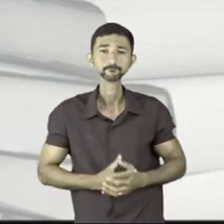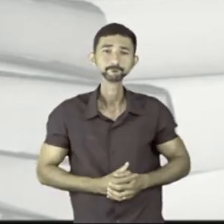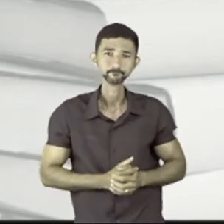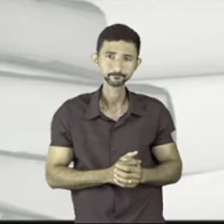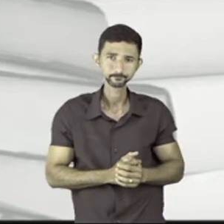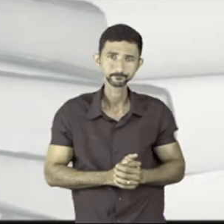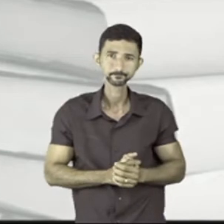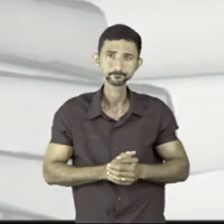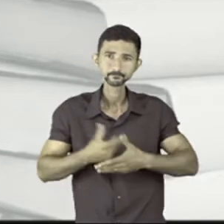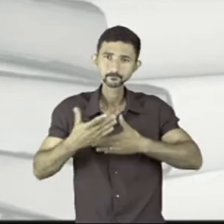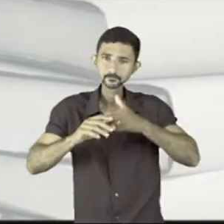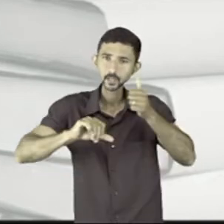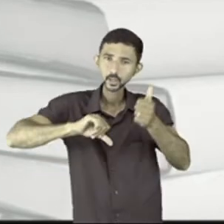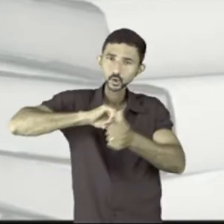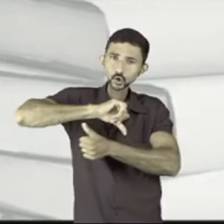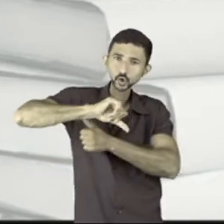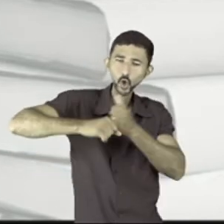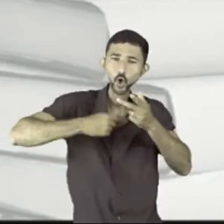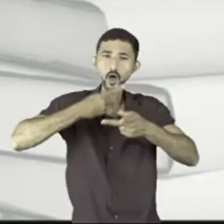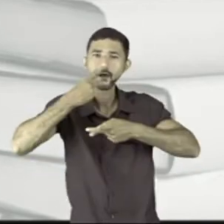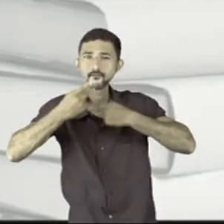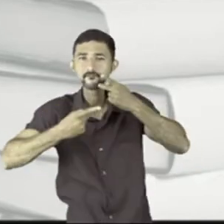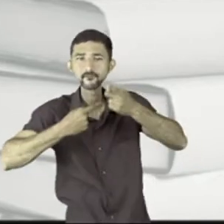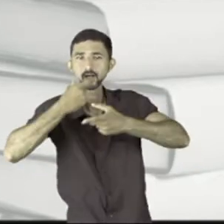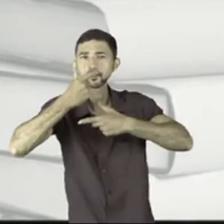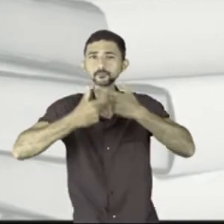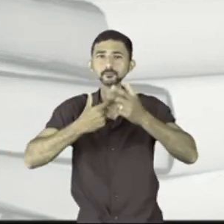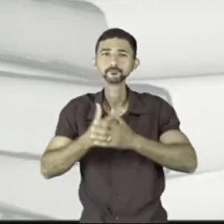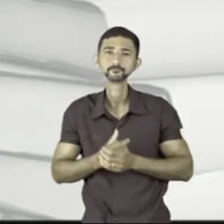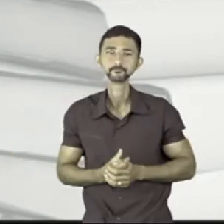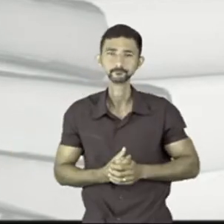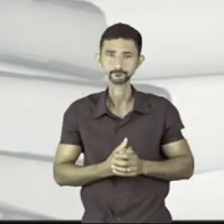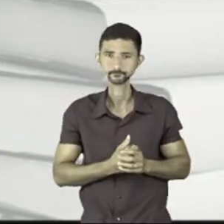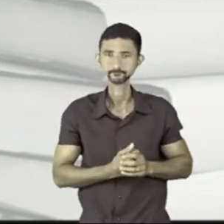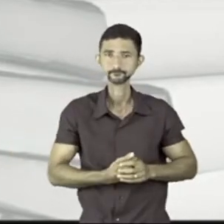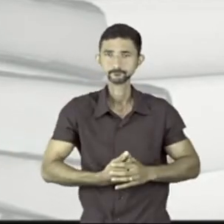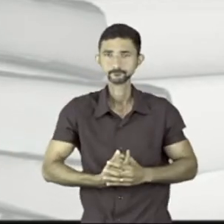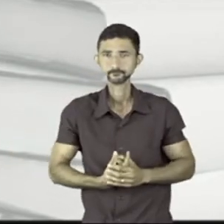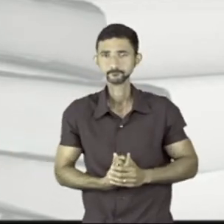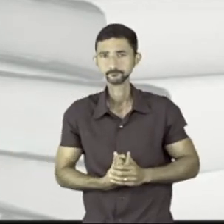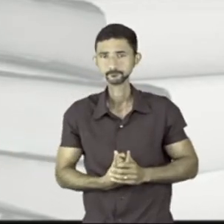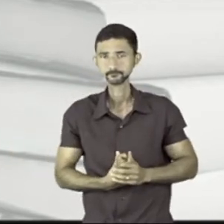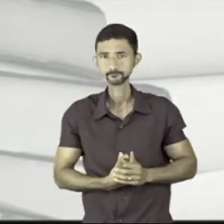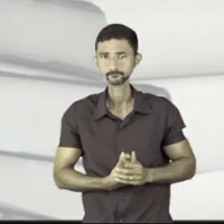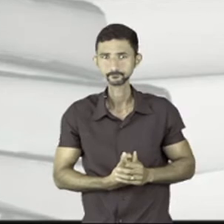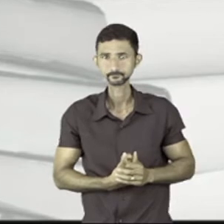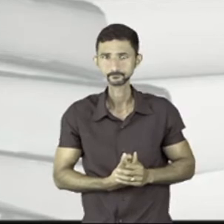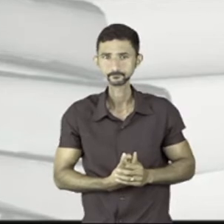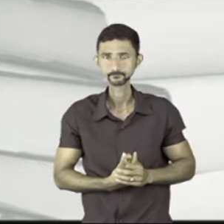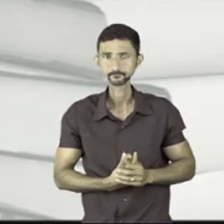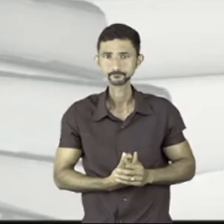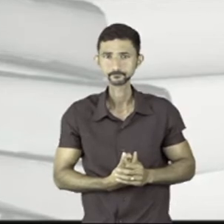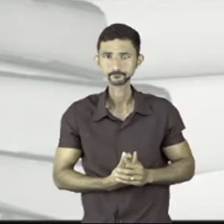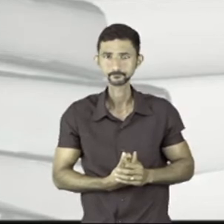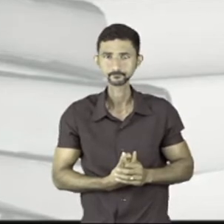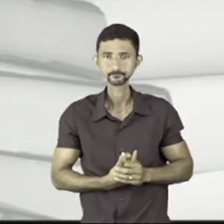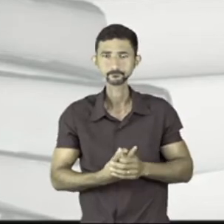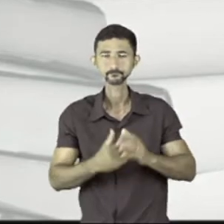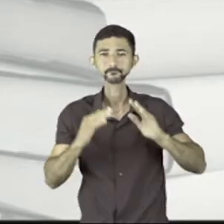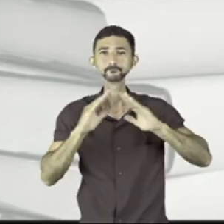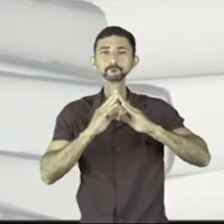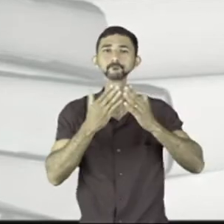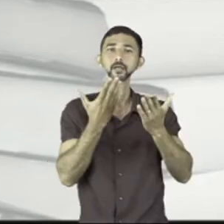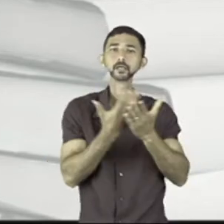mudança na fala, eu chamo de entonação. Tá bom? Olha como fica a leitura. As